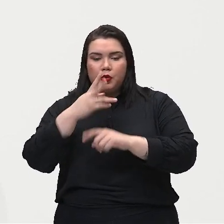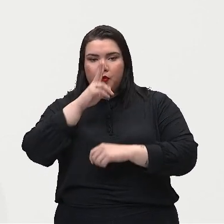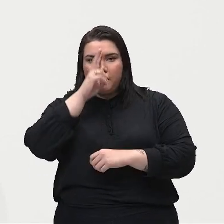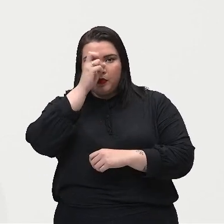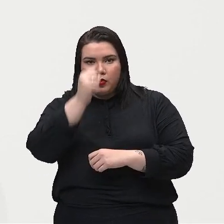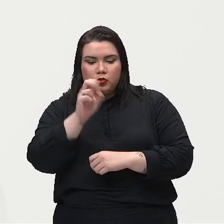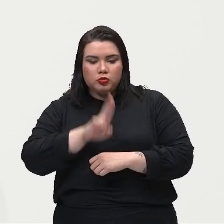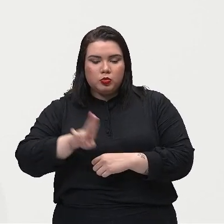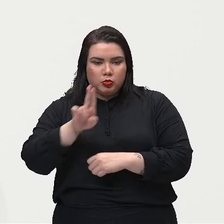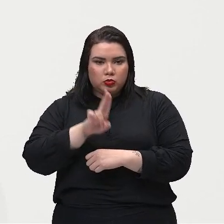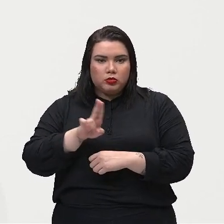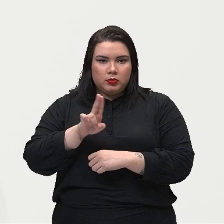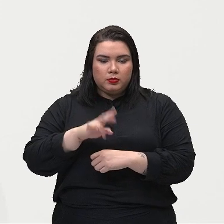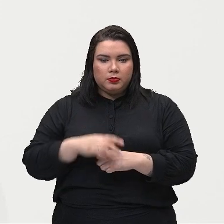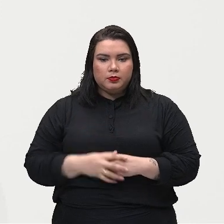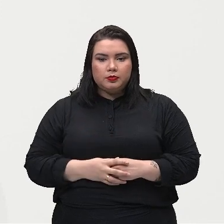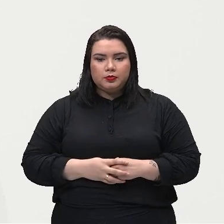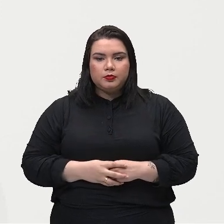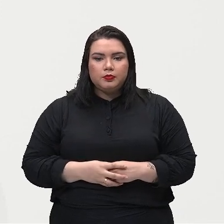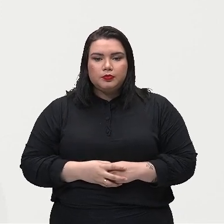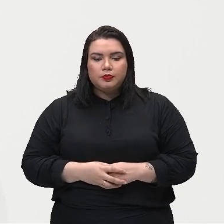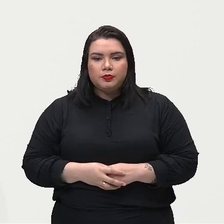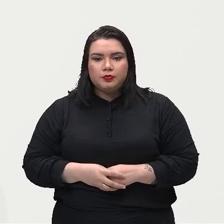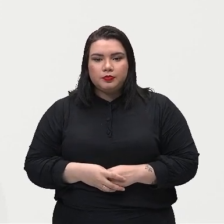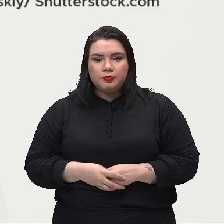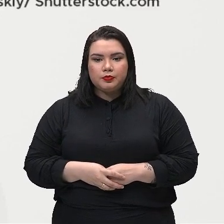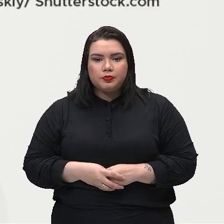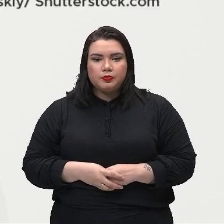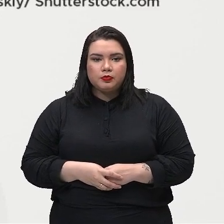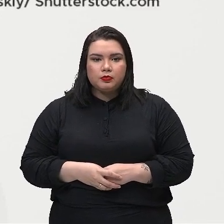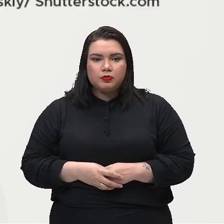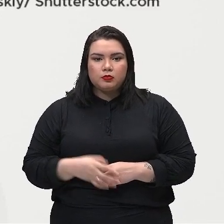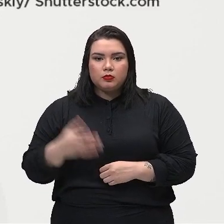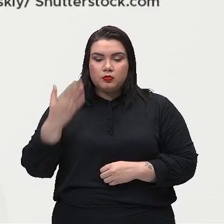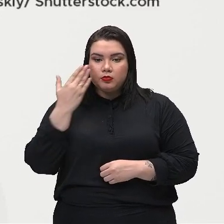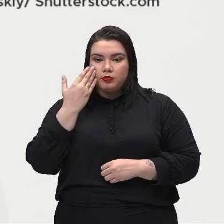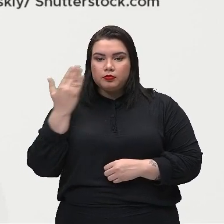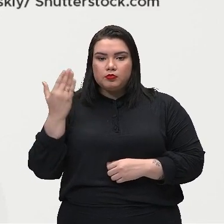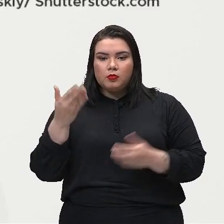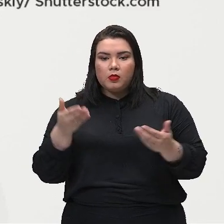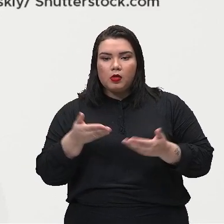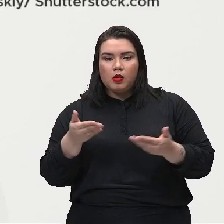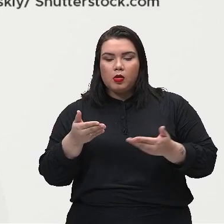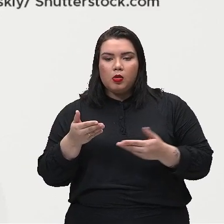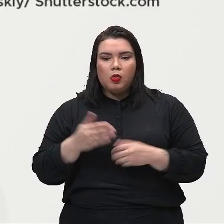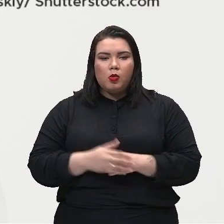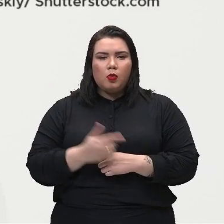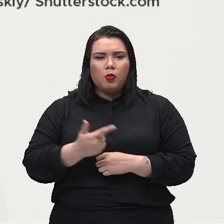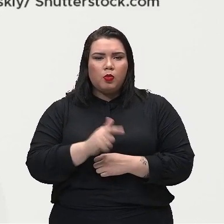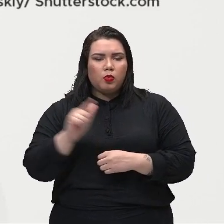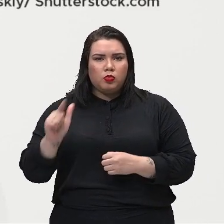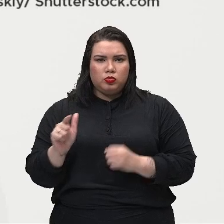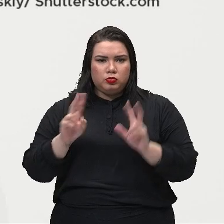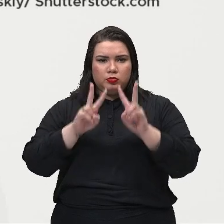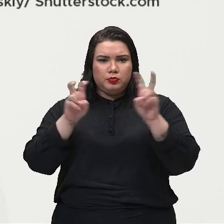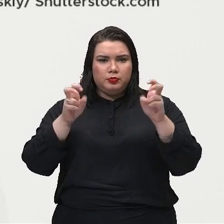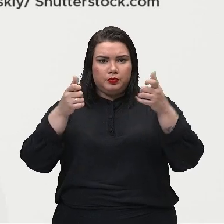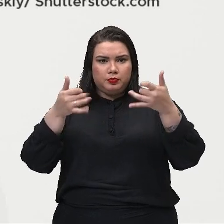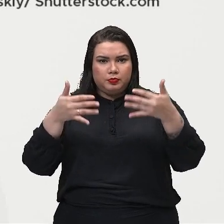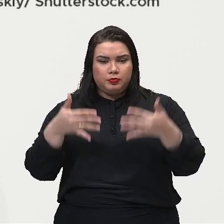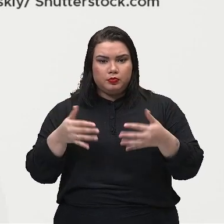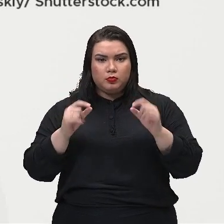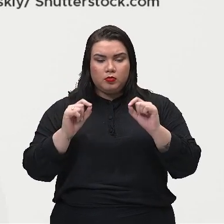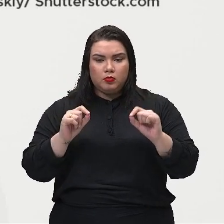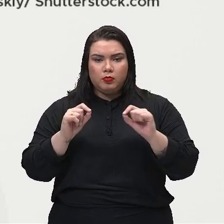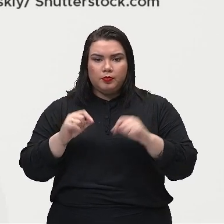aplicada, tá? Então, vamos ver aí, olha, já num outro assunto. No momento